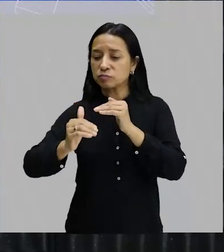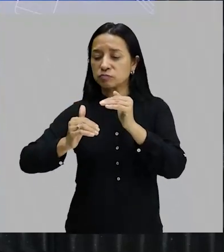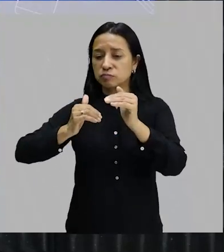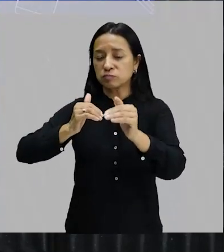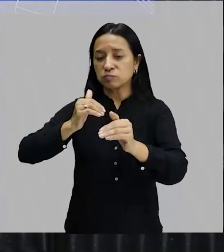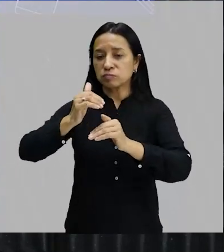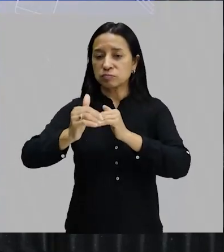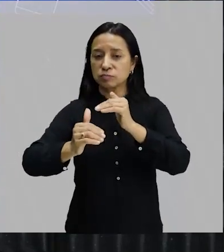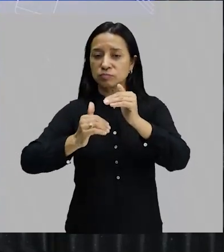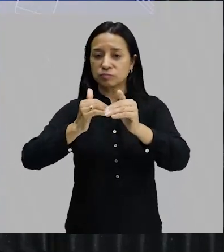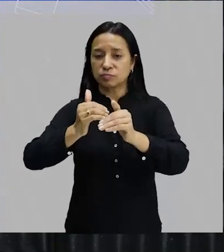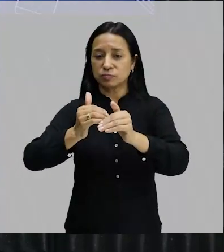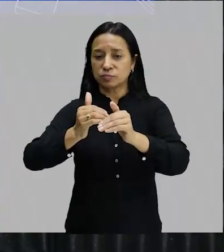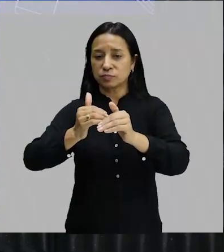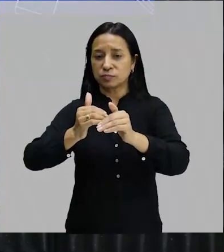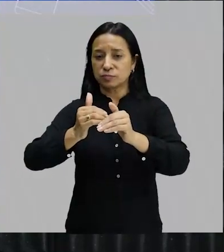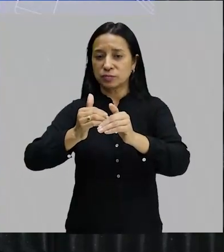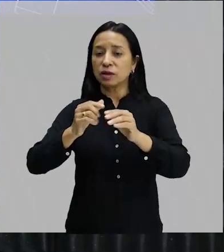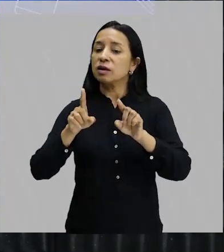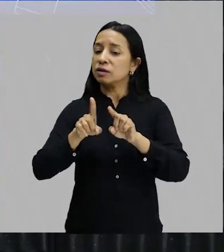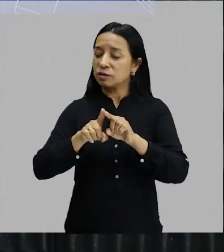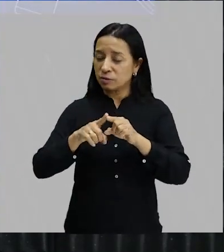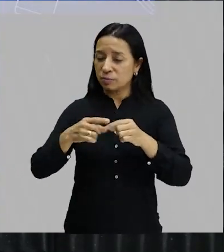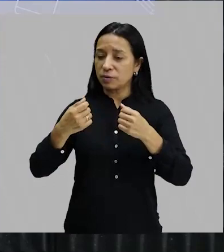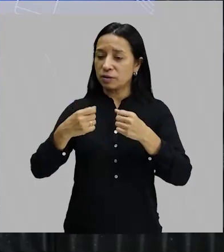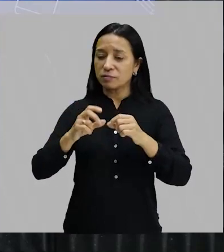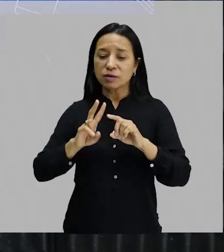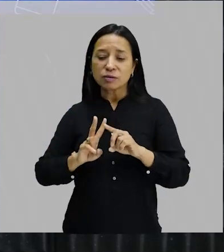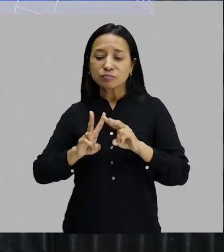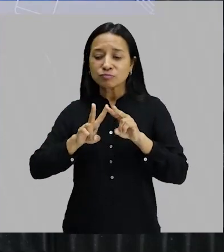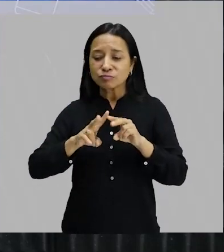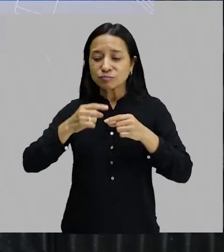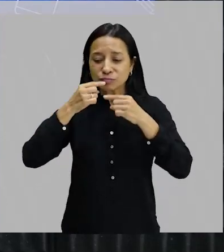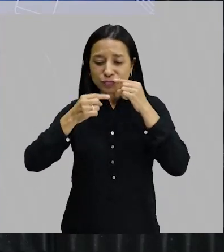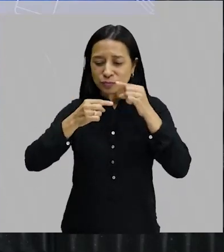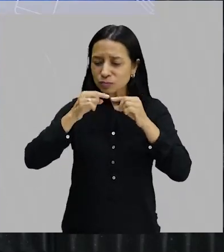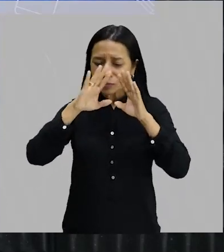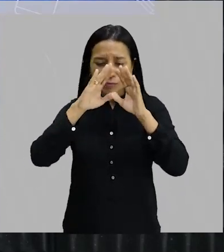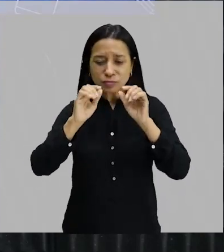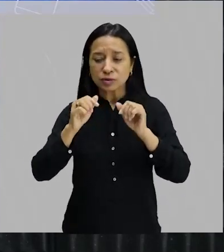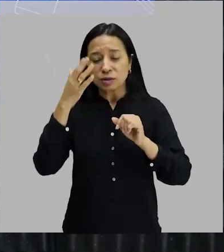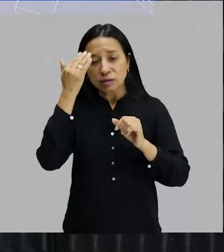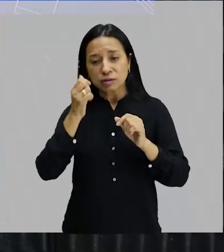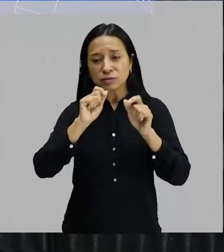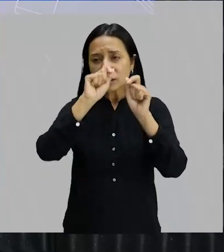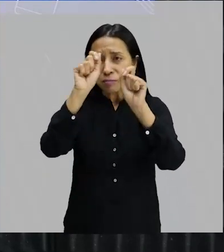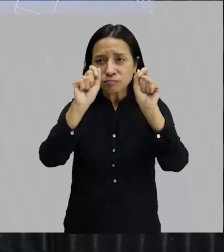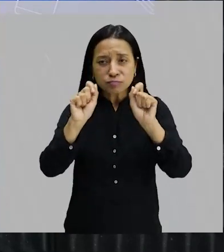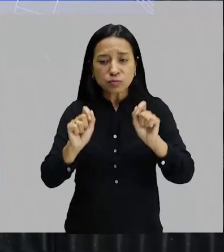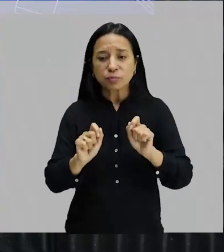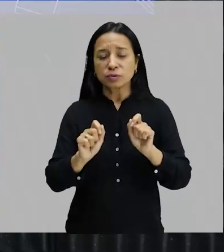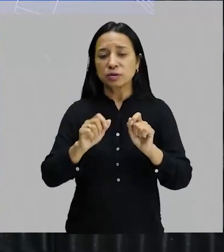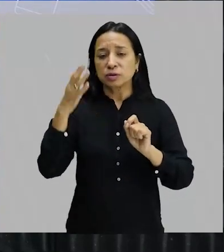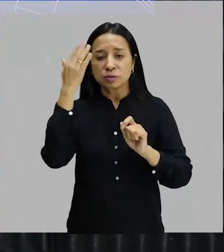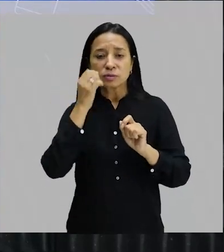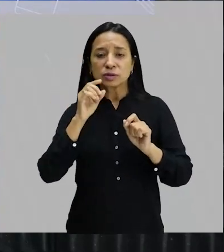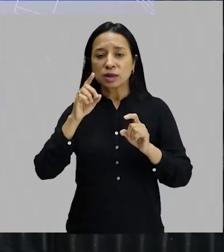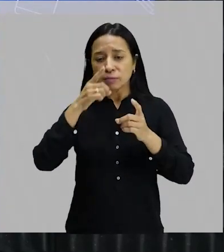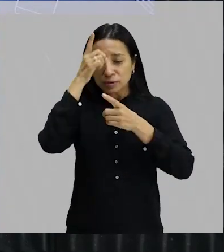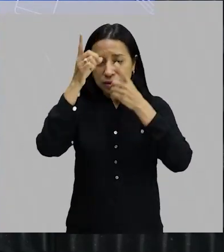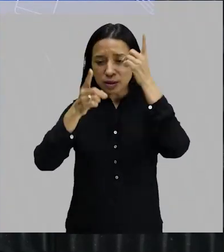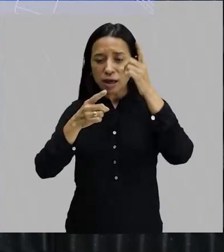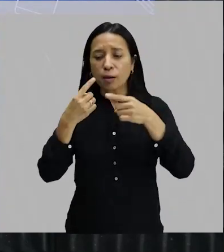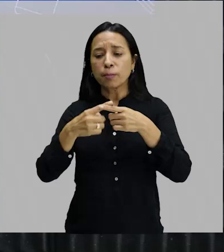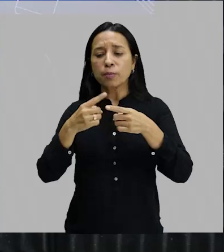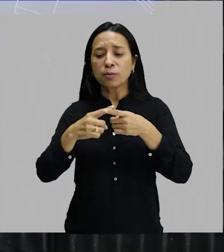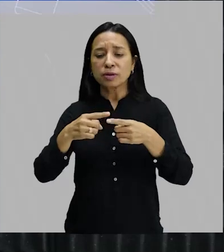medida que ele vai extrapolando, ele vai levando críticas. Por quê? Você não sabe esculpir, você não sabe criar. Por que o seu trabalho é torto? Quando, na